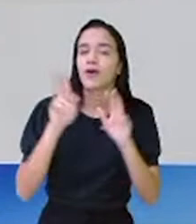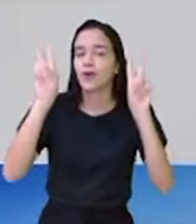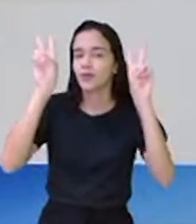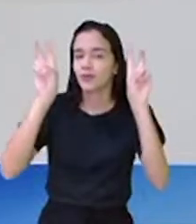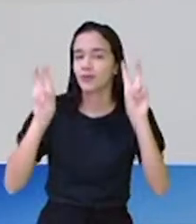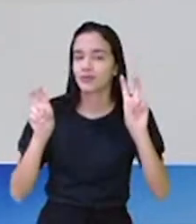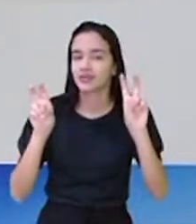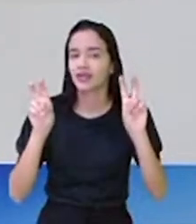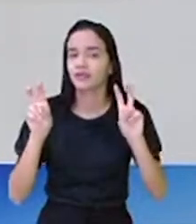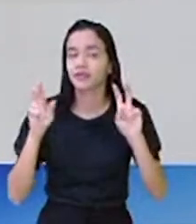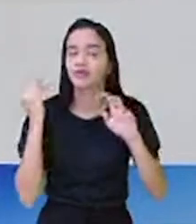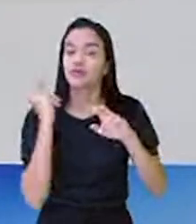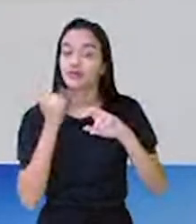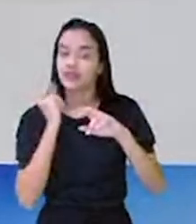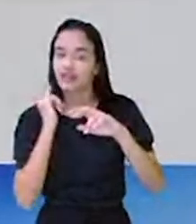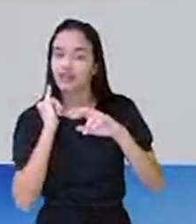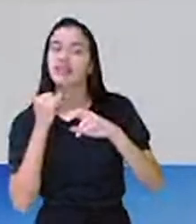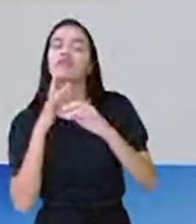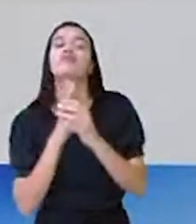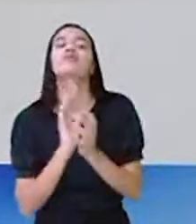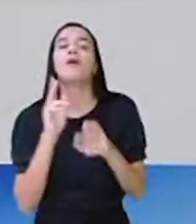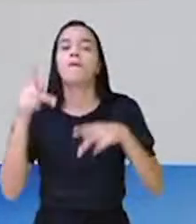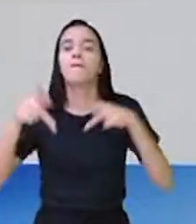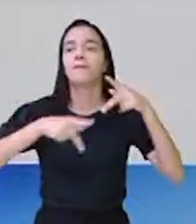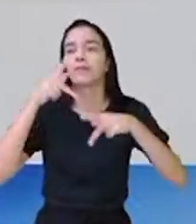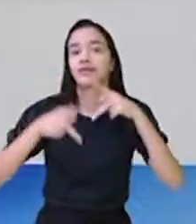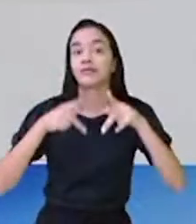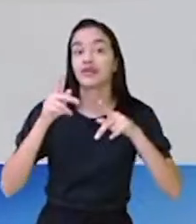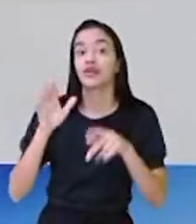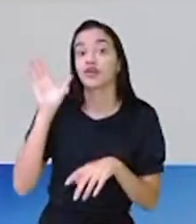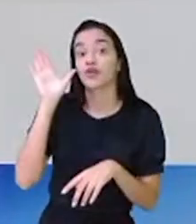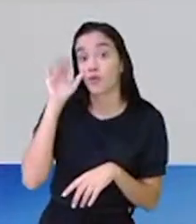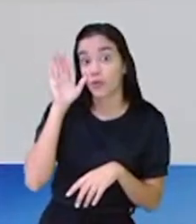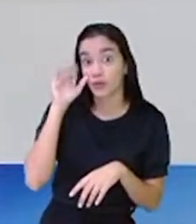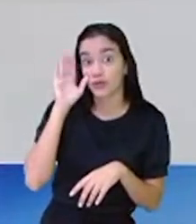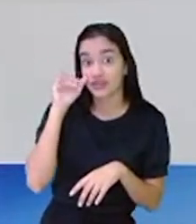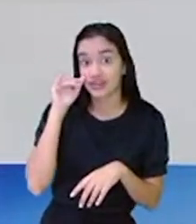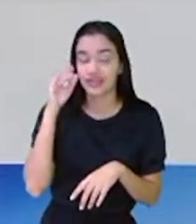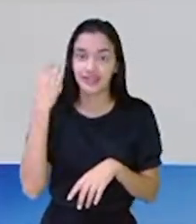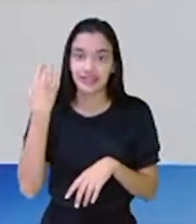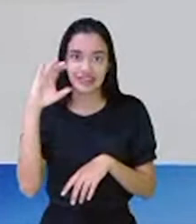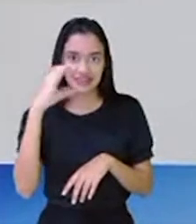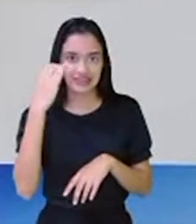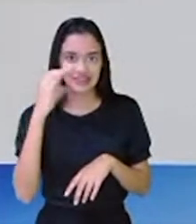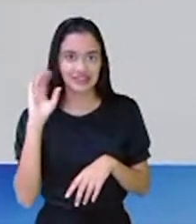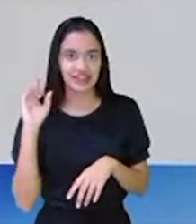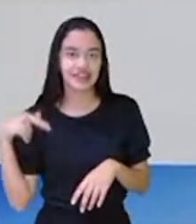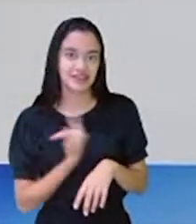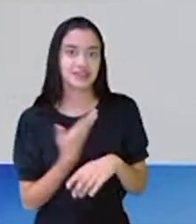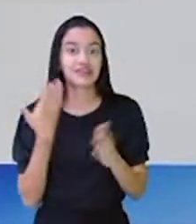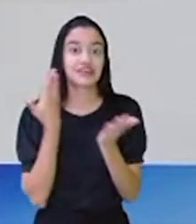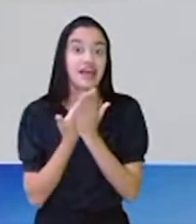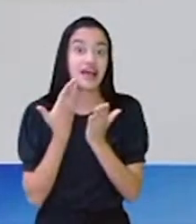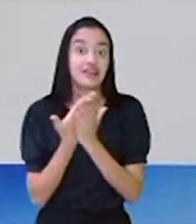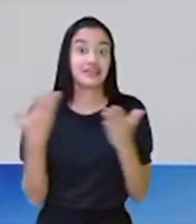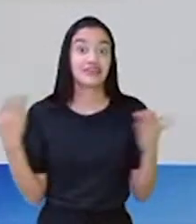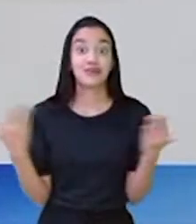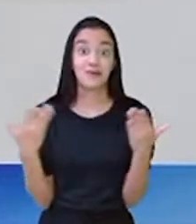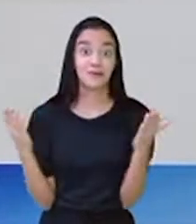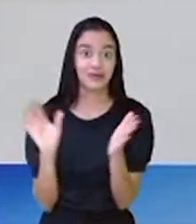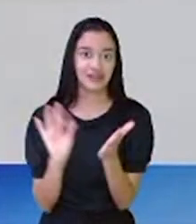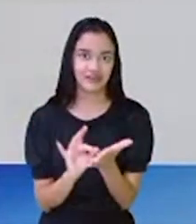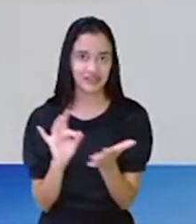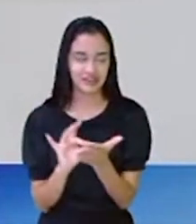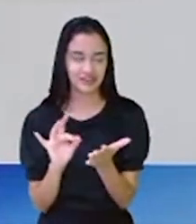não o ditado popular, Mas esse aqui, curiosidades científicas, é o tema da nossa aula de hoje, na verdade.